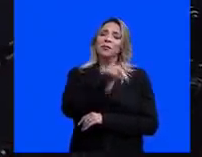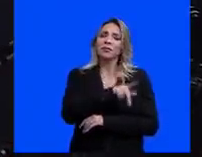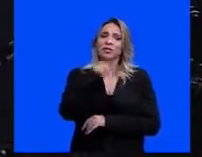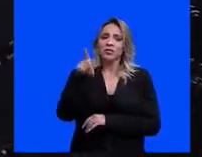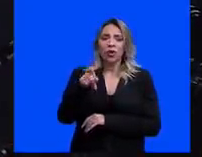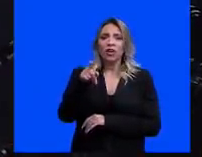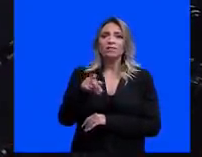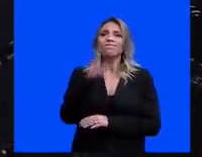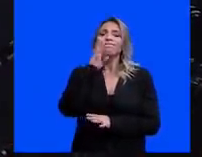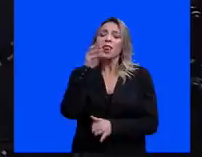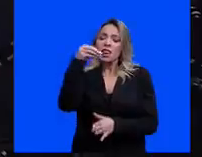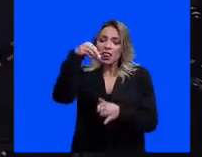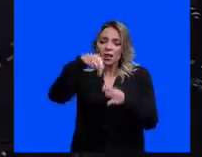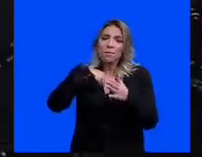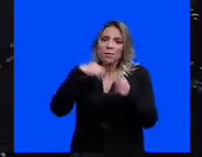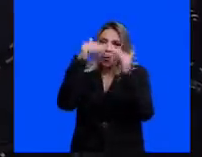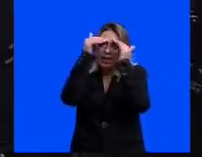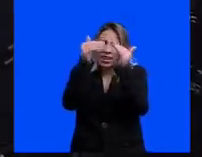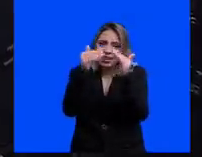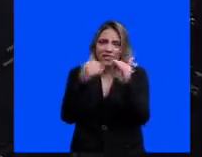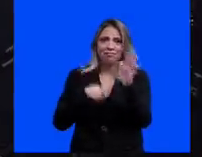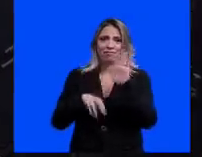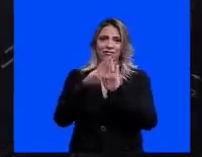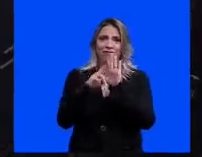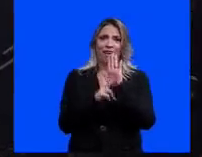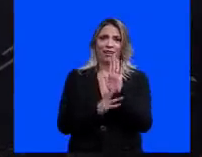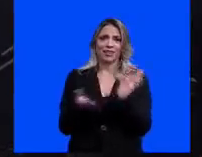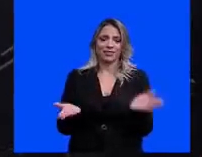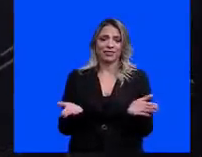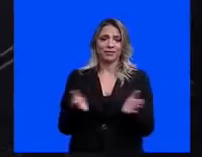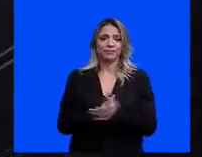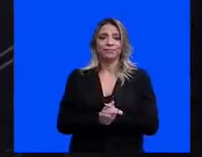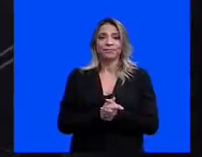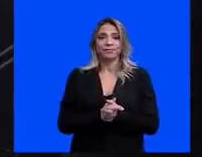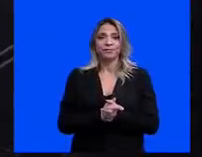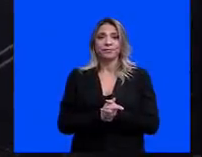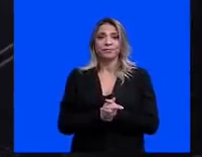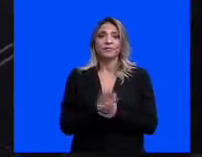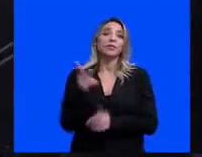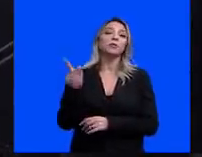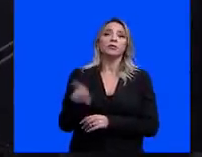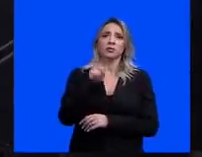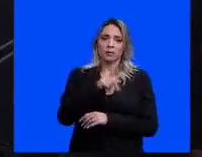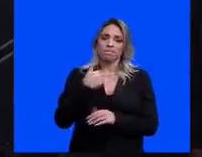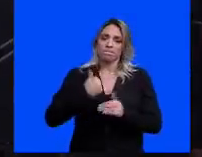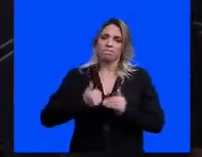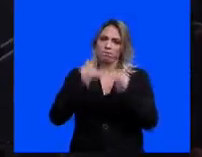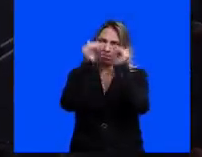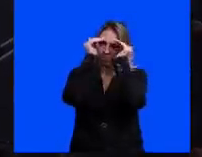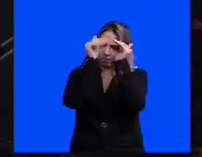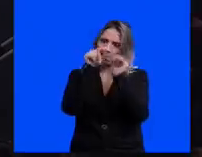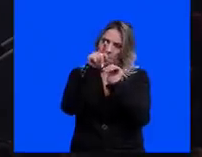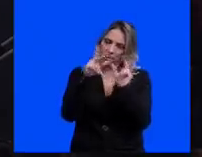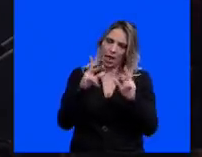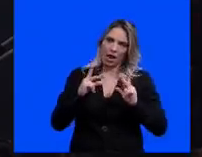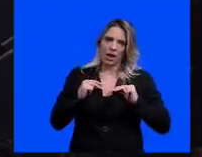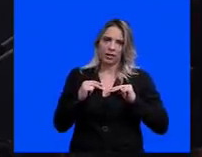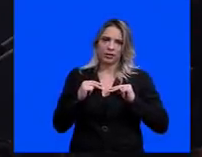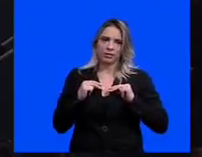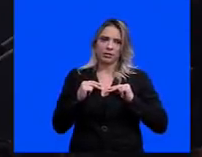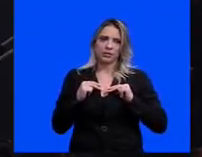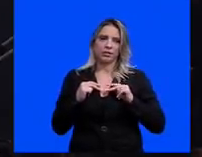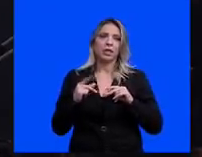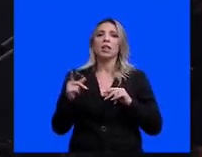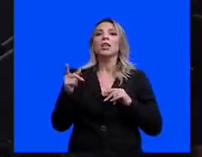-se dentro das regras. Bem, professora, com todo respeito que a senhora merece, nós não